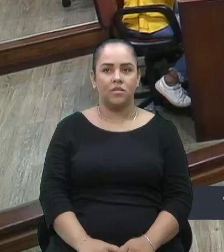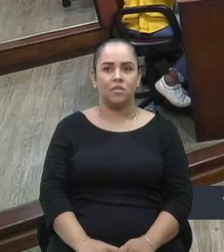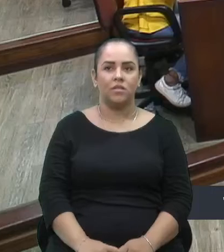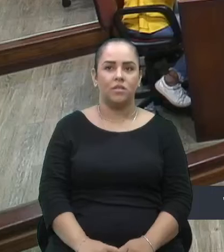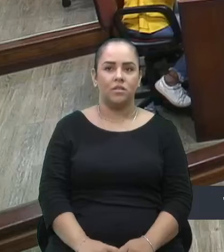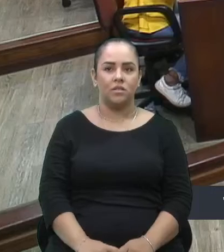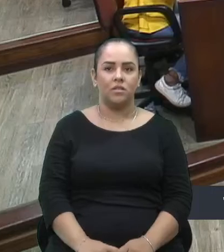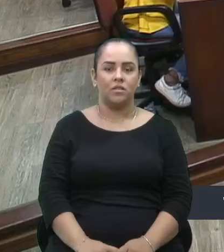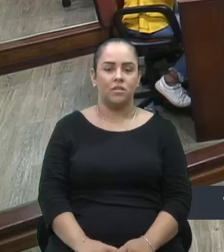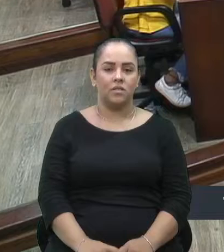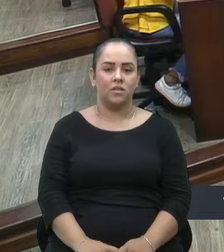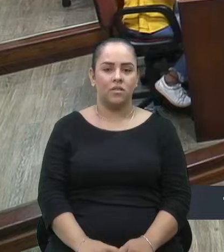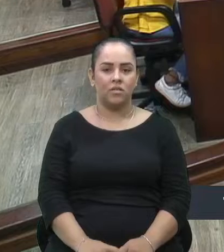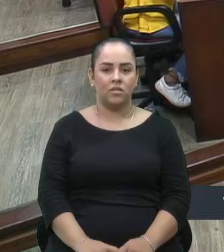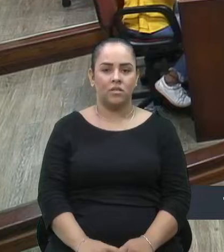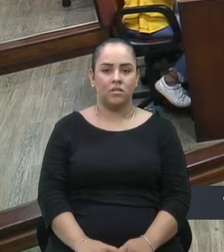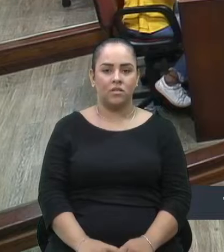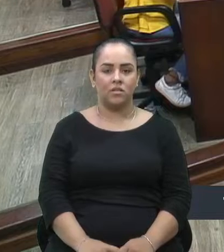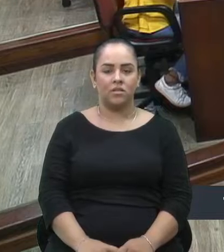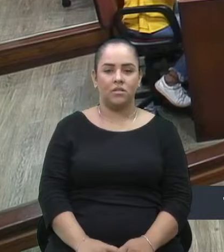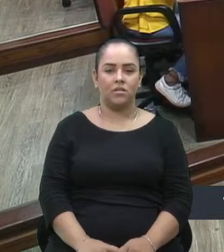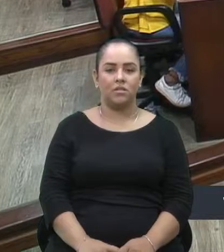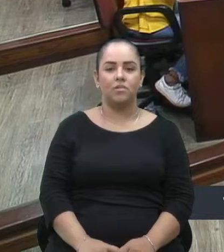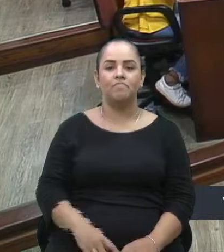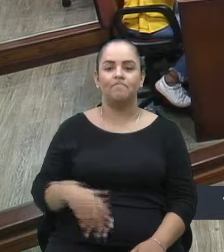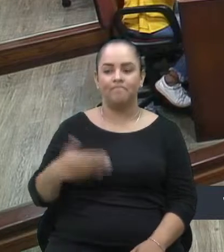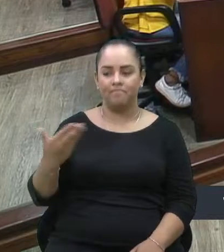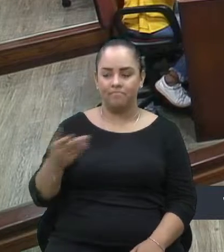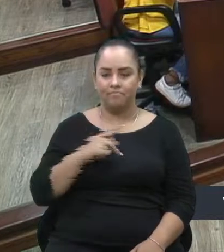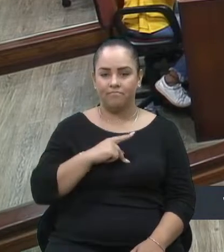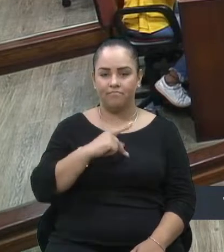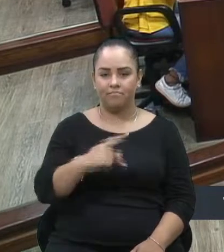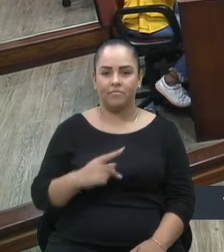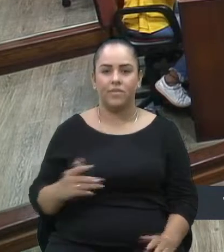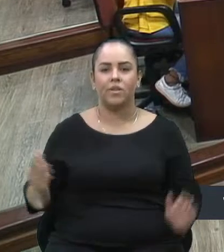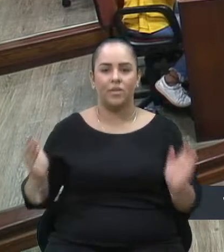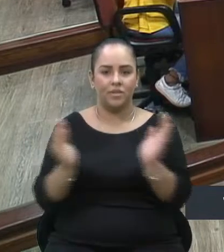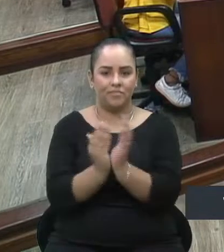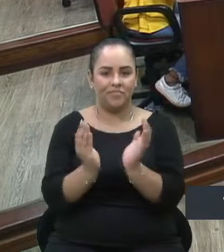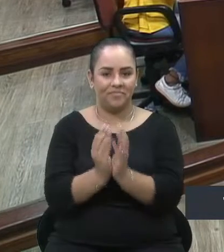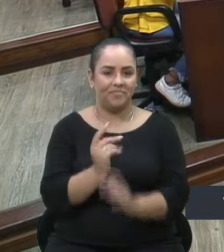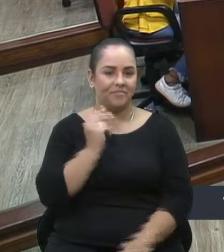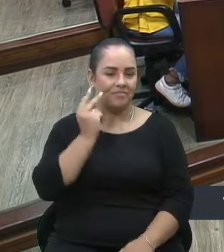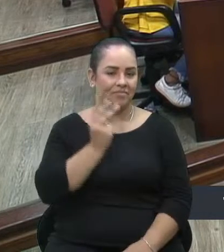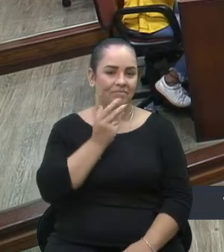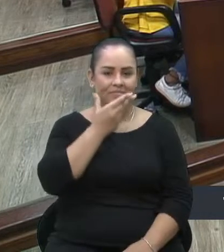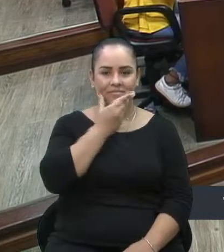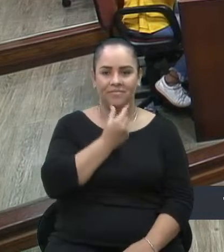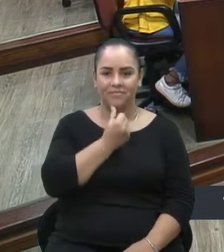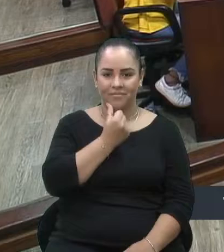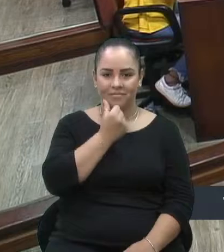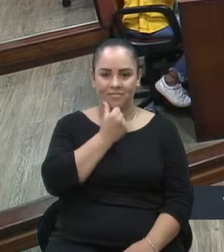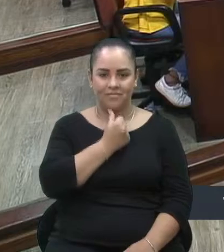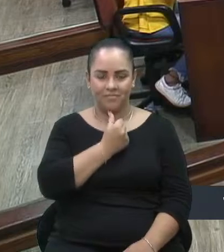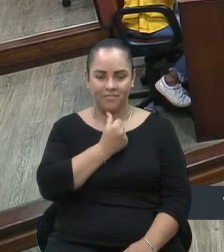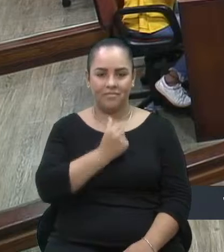A senhora presidenta, nobres comegas, vereadores, eu acho que